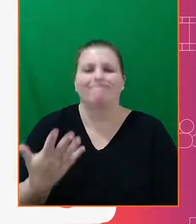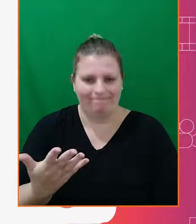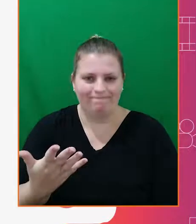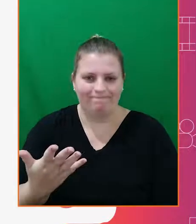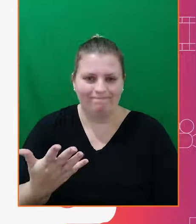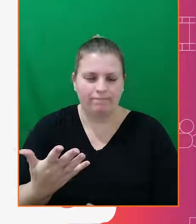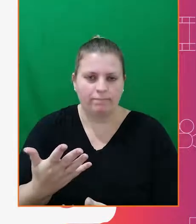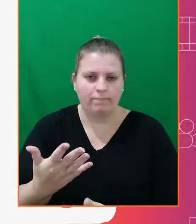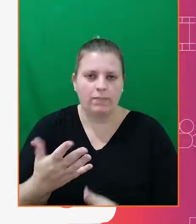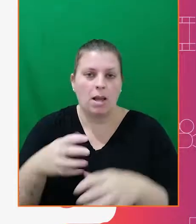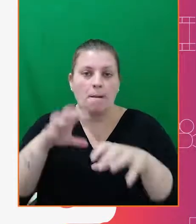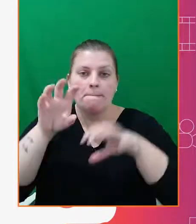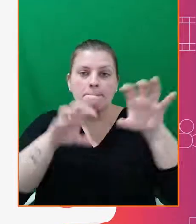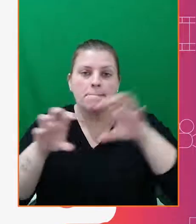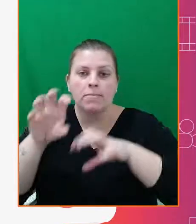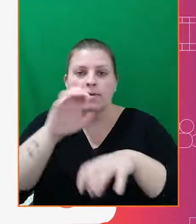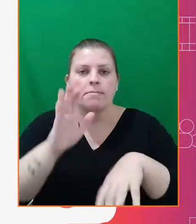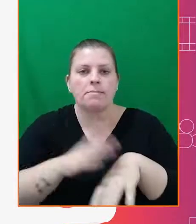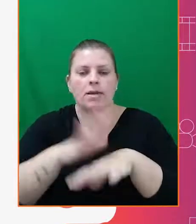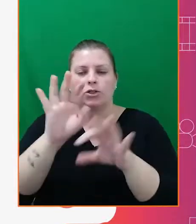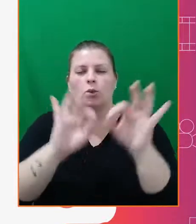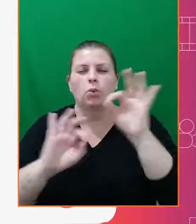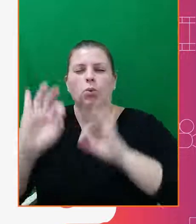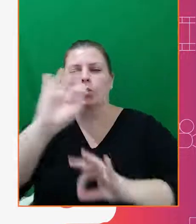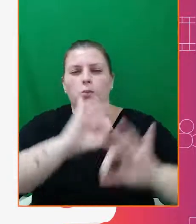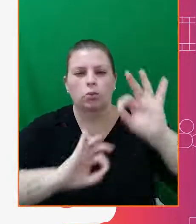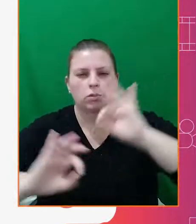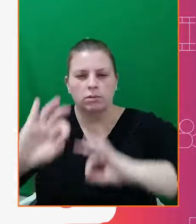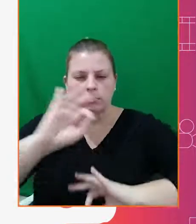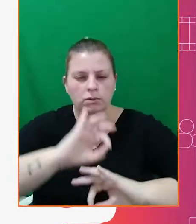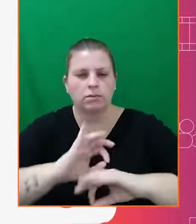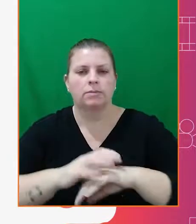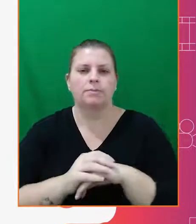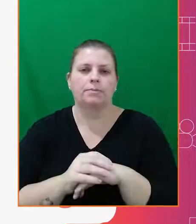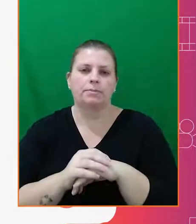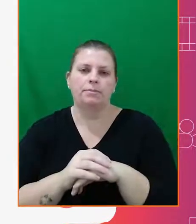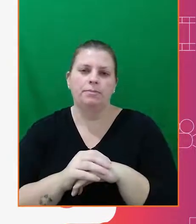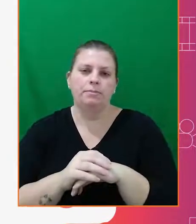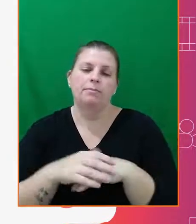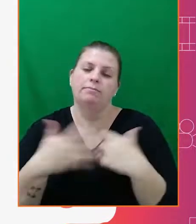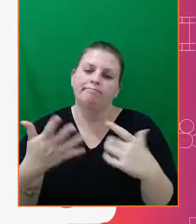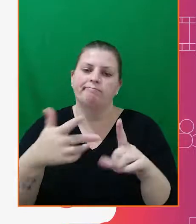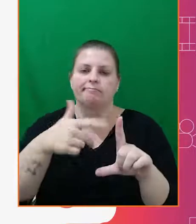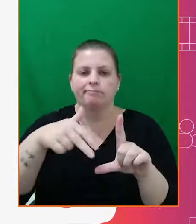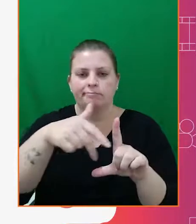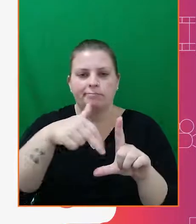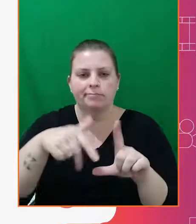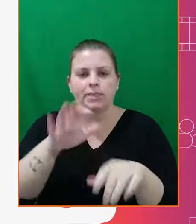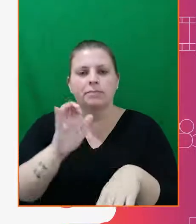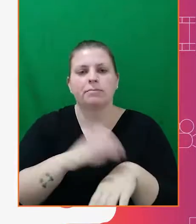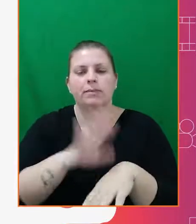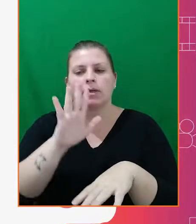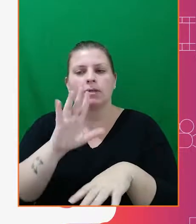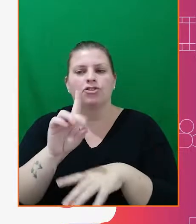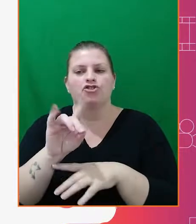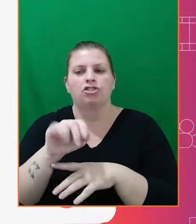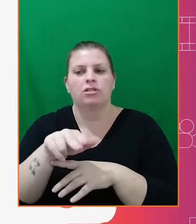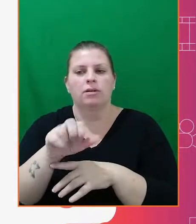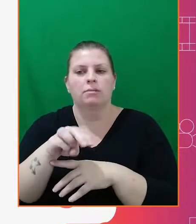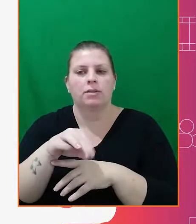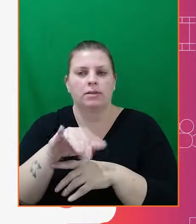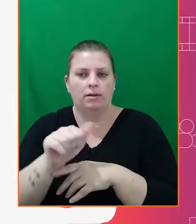As ações ficam mais organizadas e isso se traduz em animações mais dinâmicas.